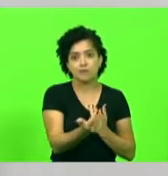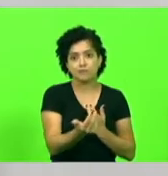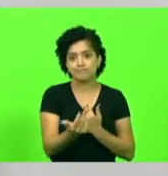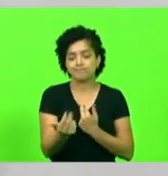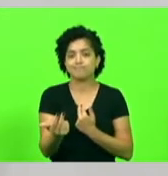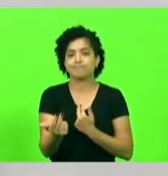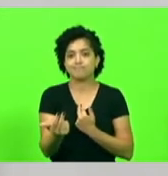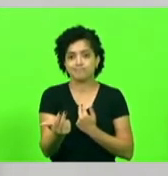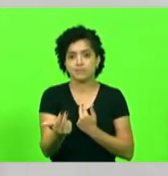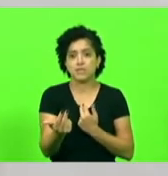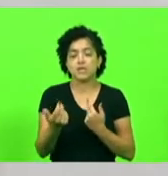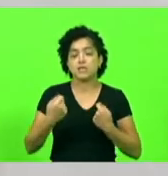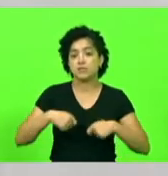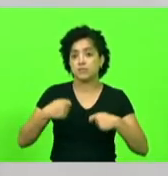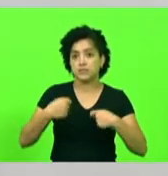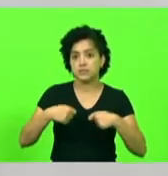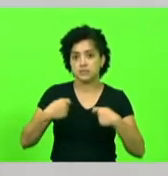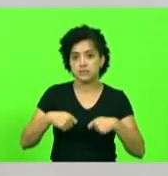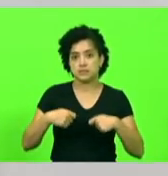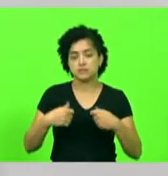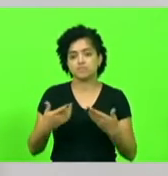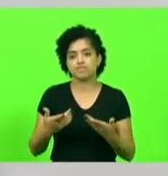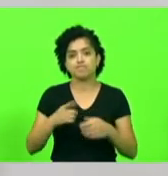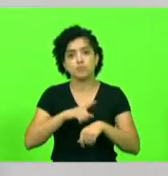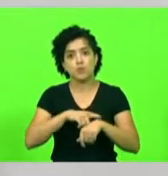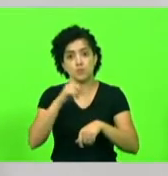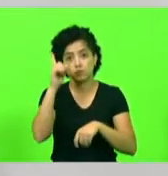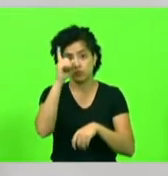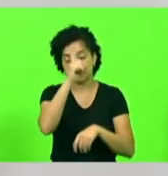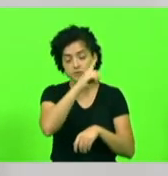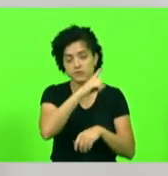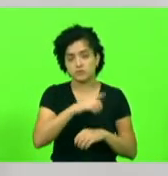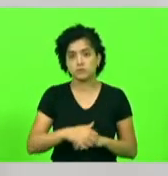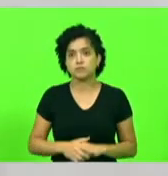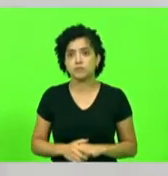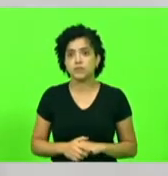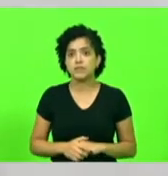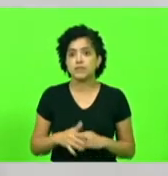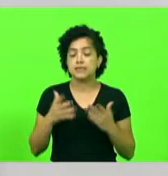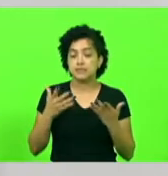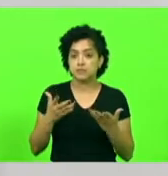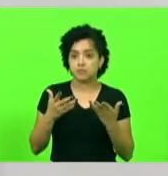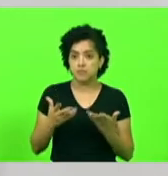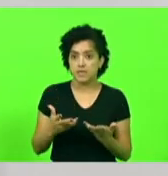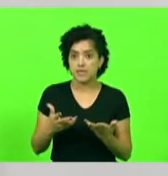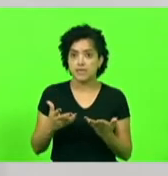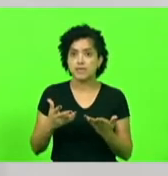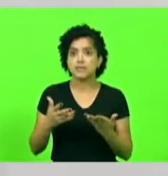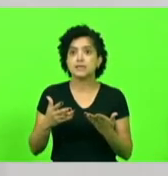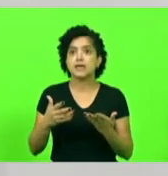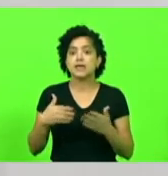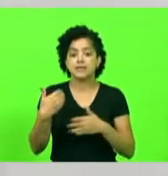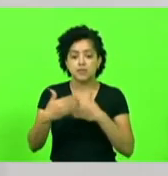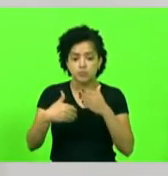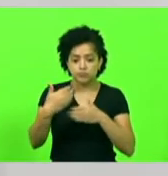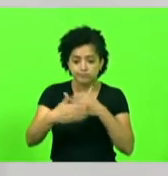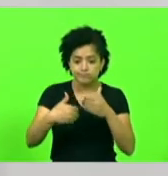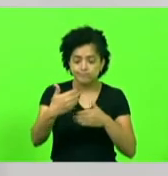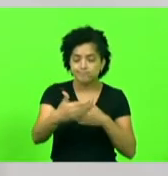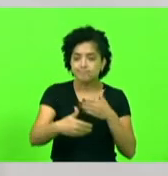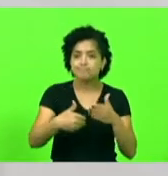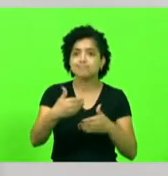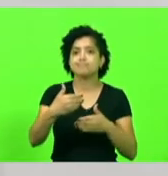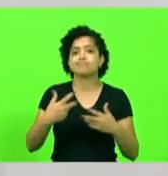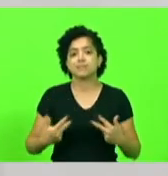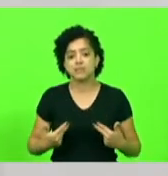e passam por um momento muito difícil. Eu ainda quero dizer que, depois desse processo da